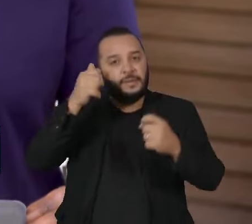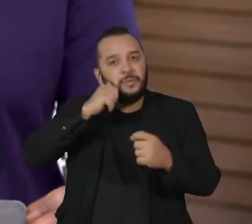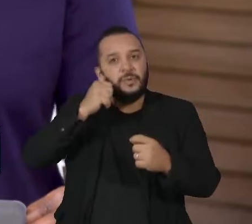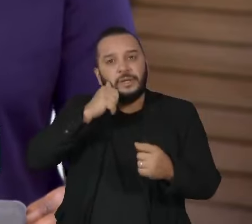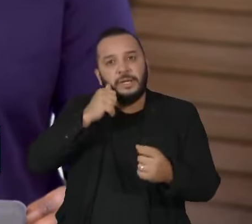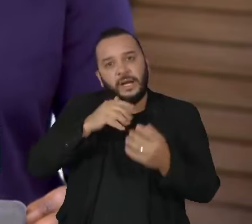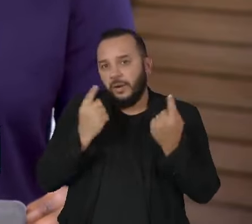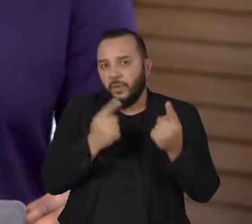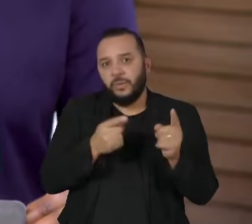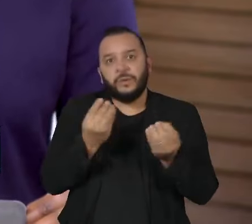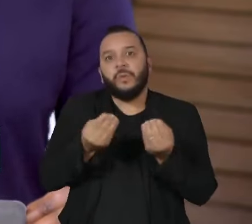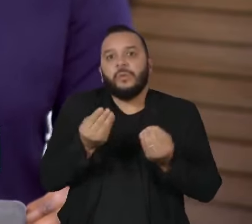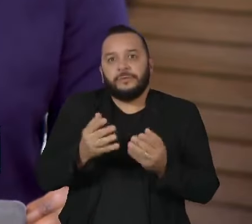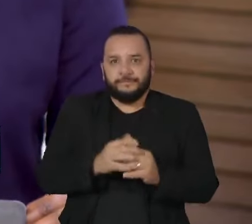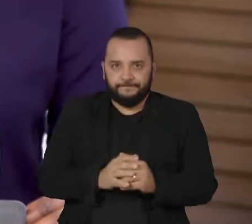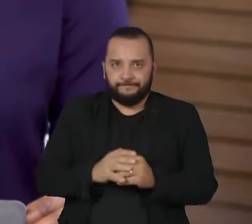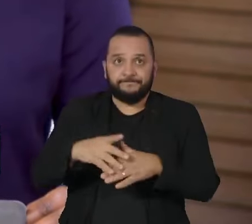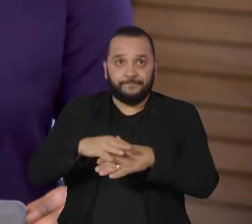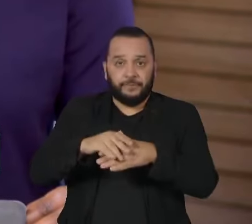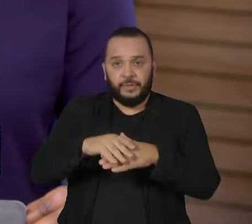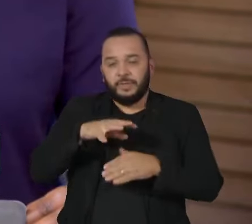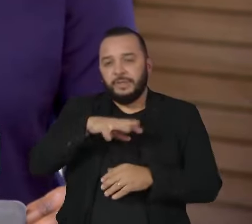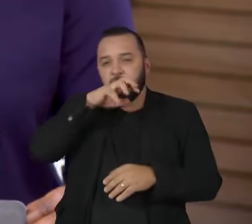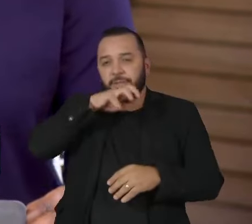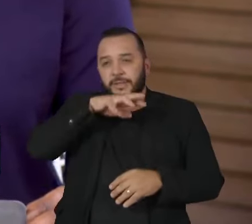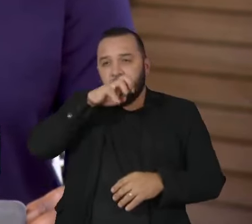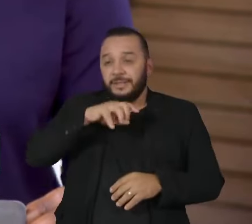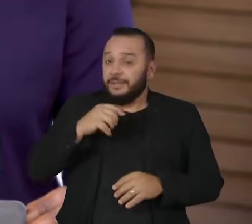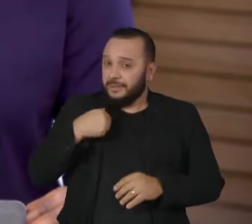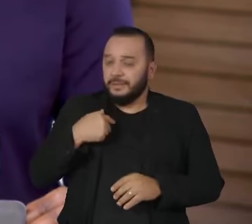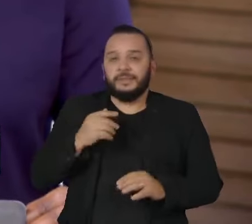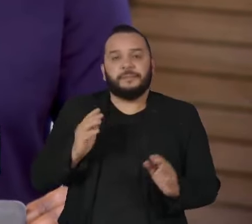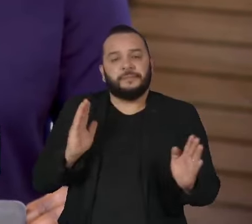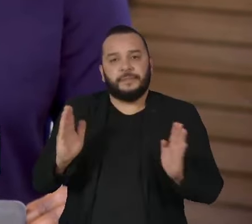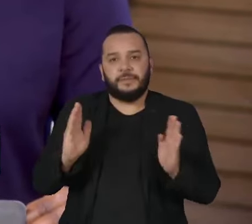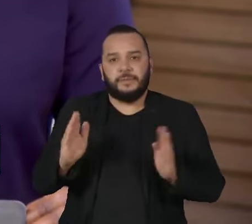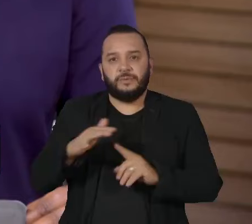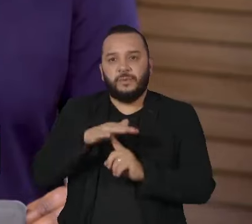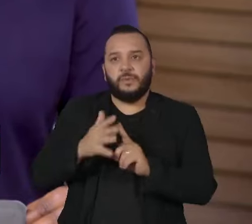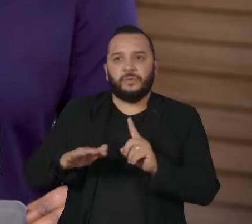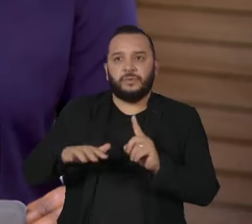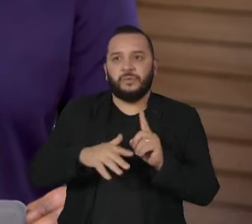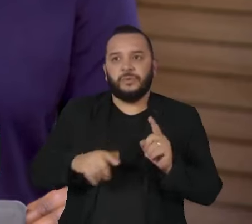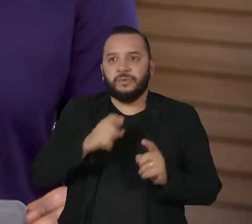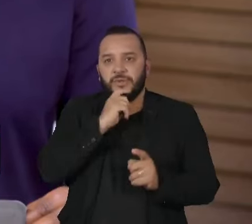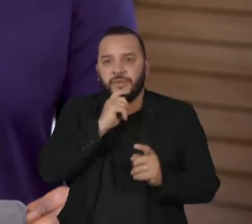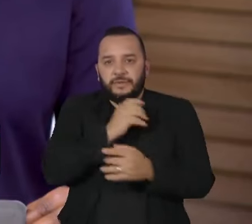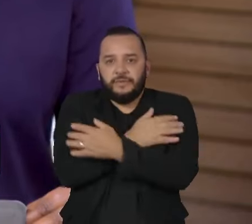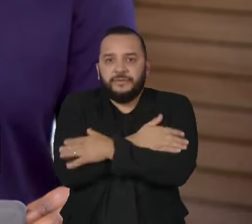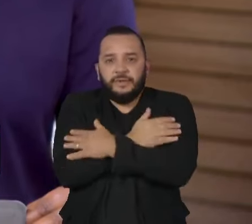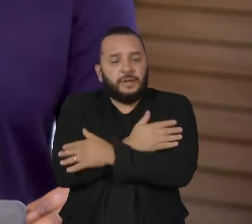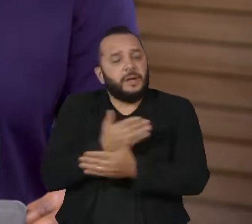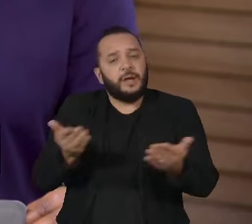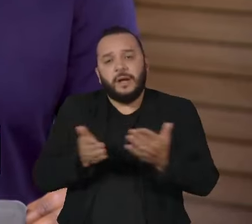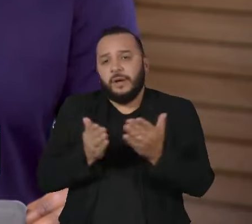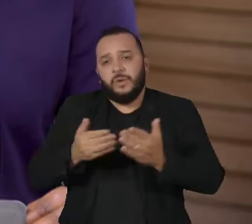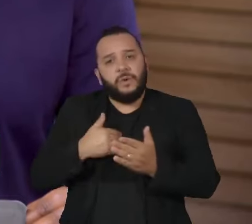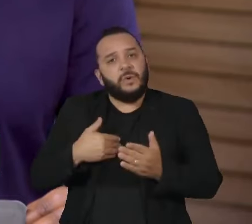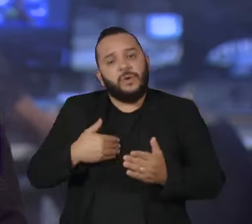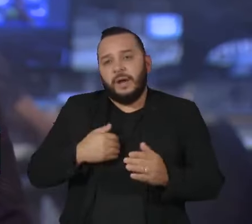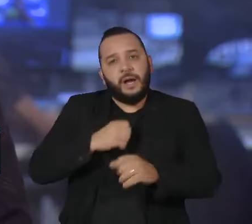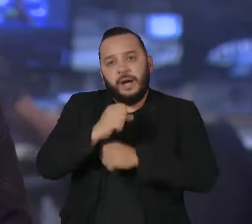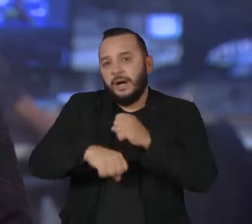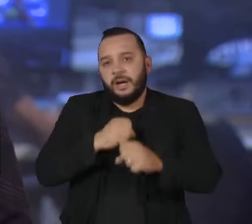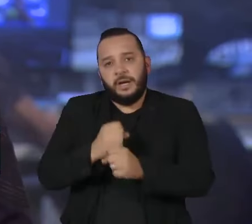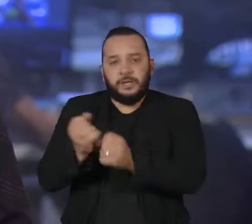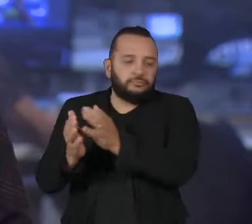As doenças respiratórias, que eram comuns principalmente no outono e no inverno, agora acontecem em todas as estações do ano.